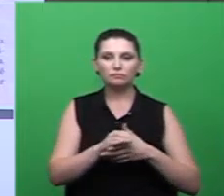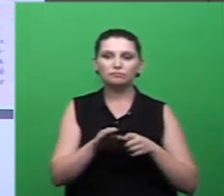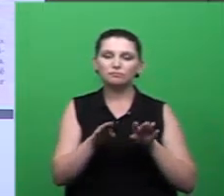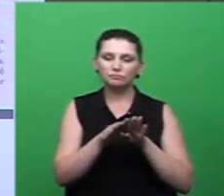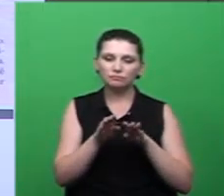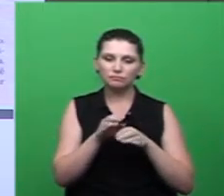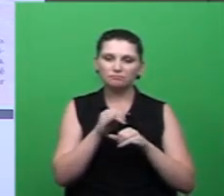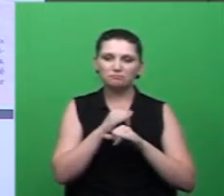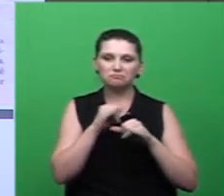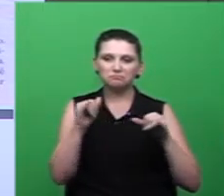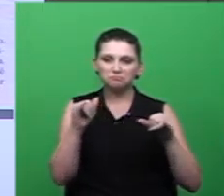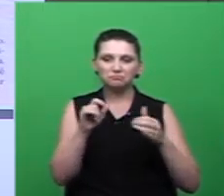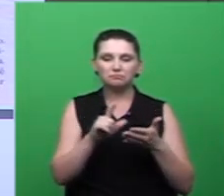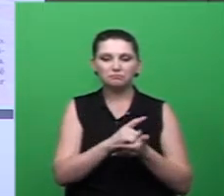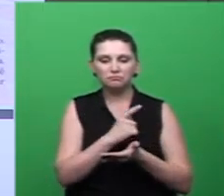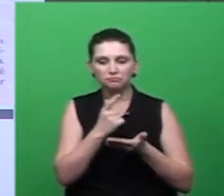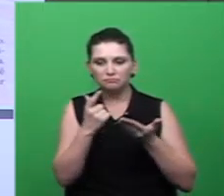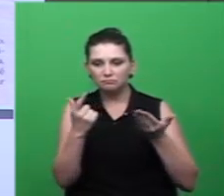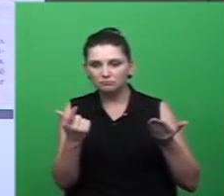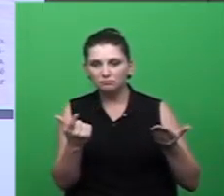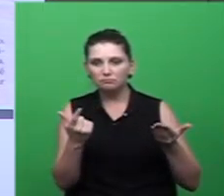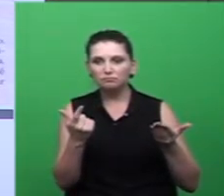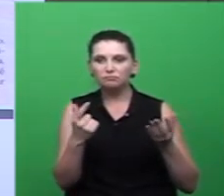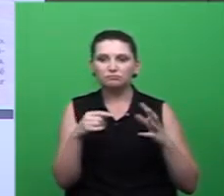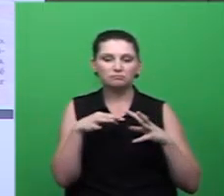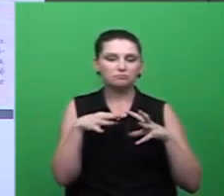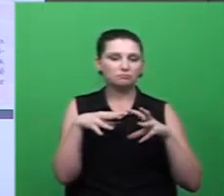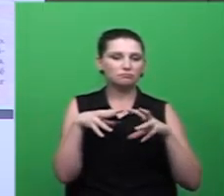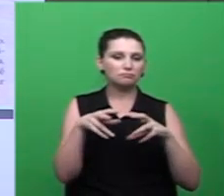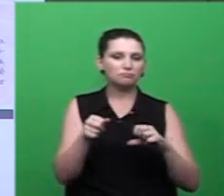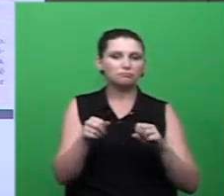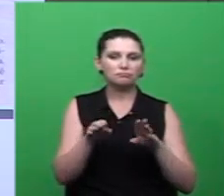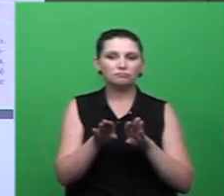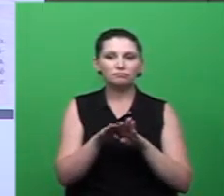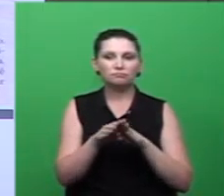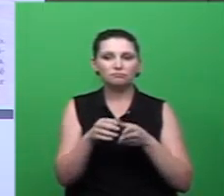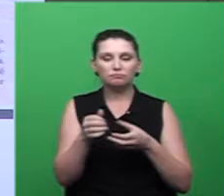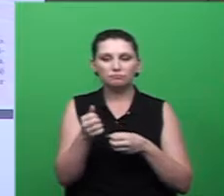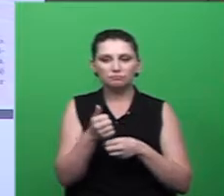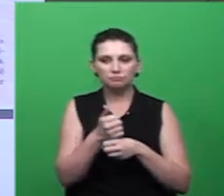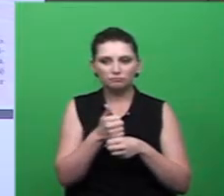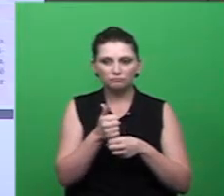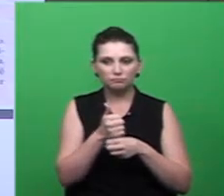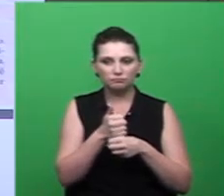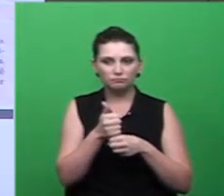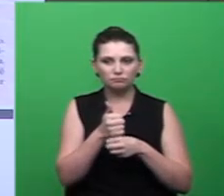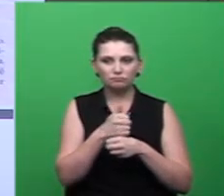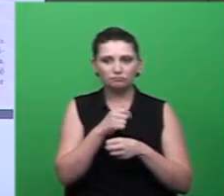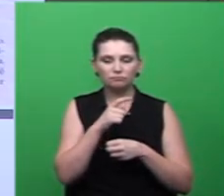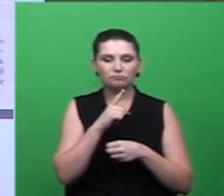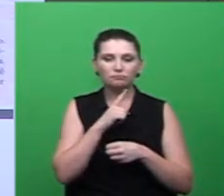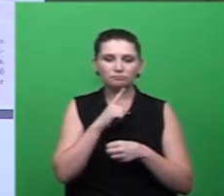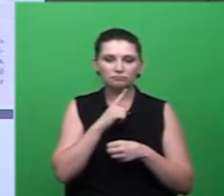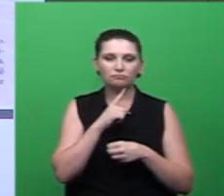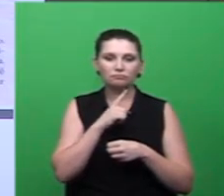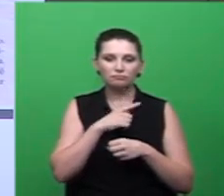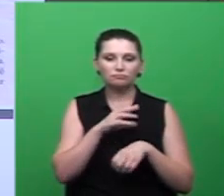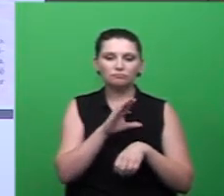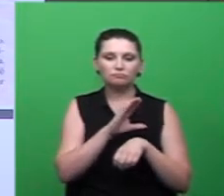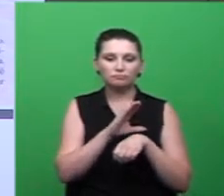região, ao longo da semana, onde os diretores, então, receberam a capacitação. Na ocasião,